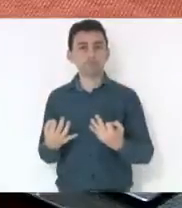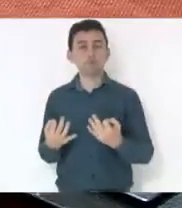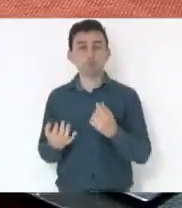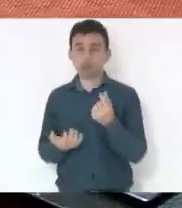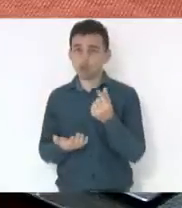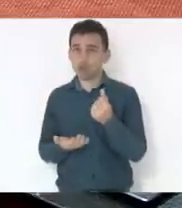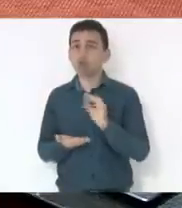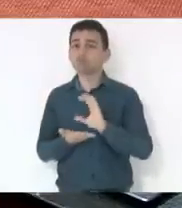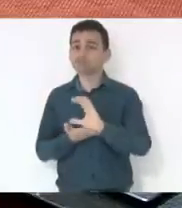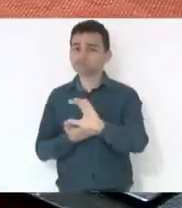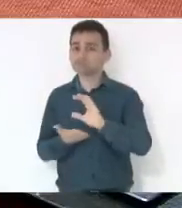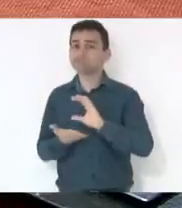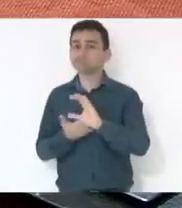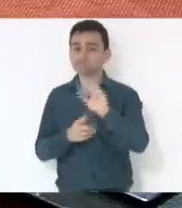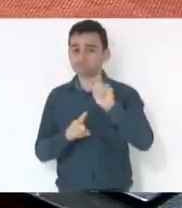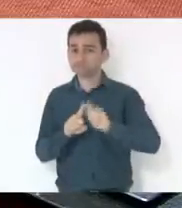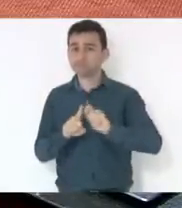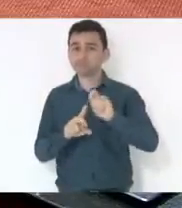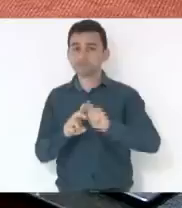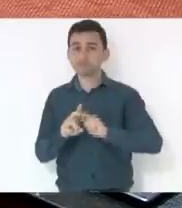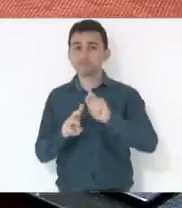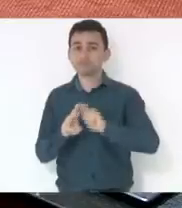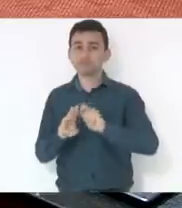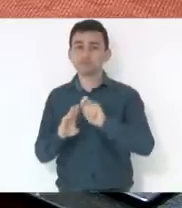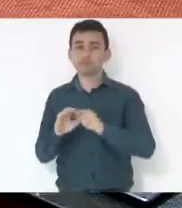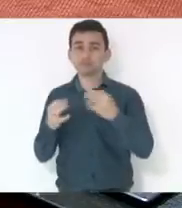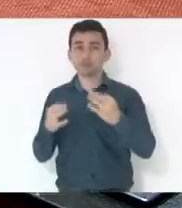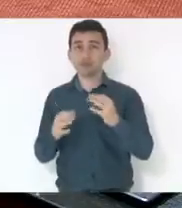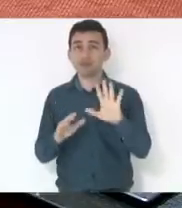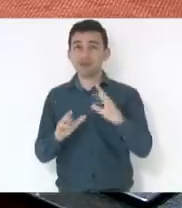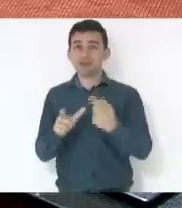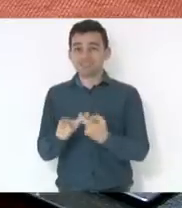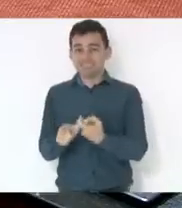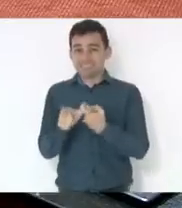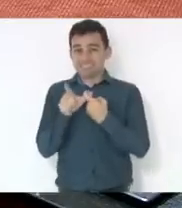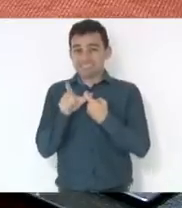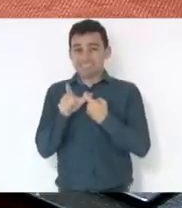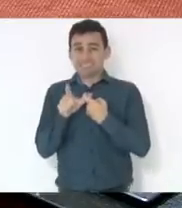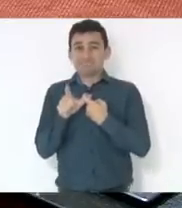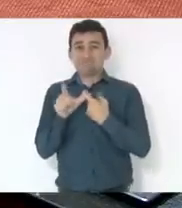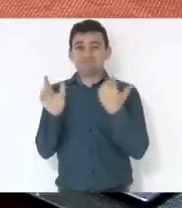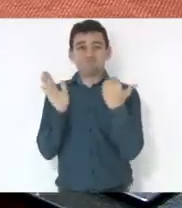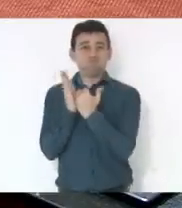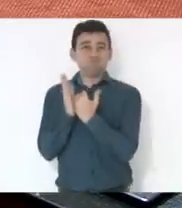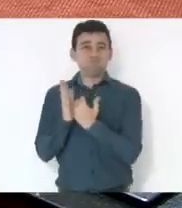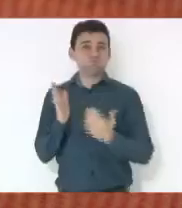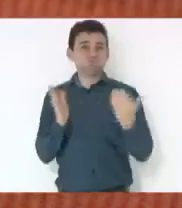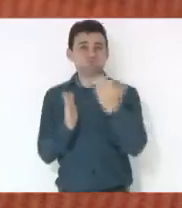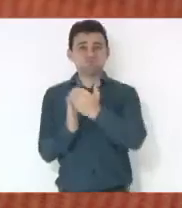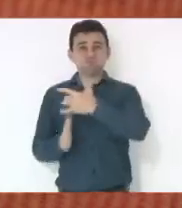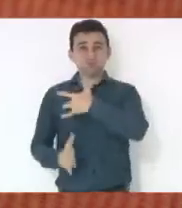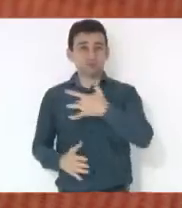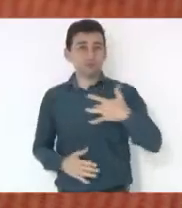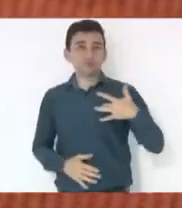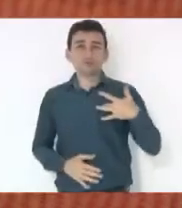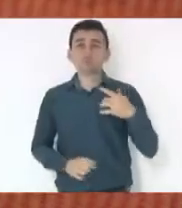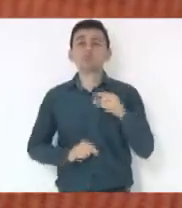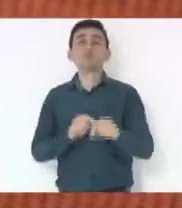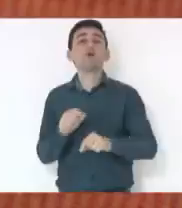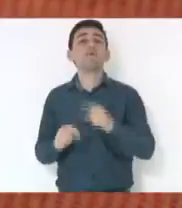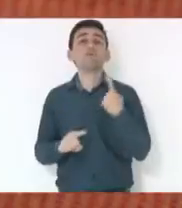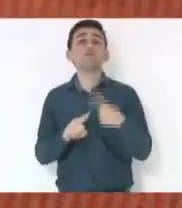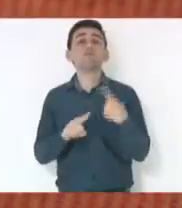mensal. Essa dívida astronômica que tem a saúde talvez seja fruto